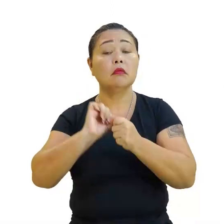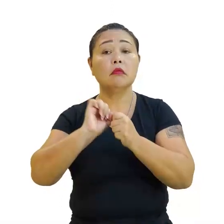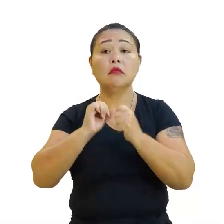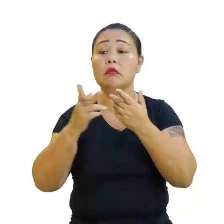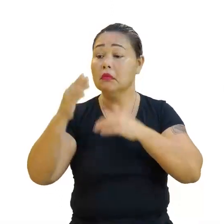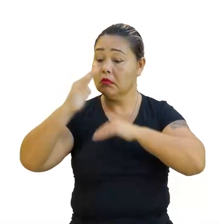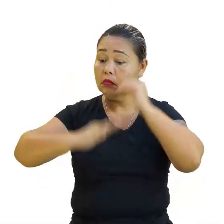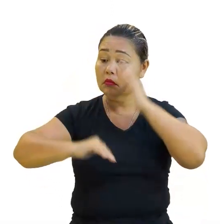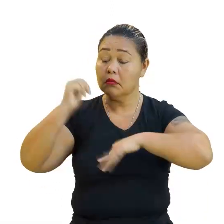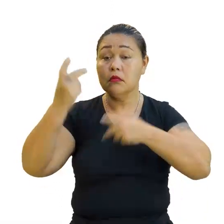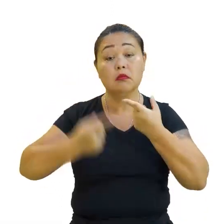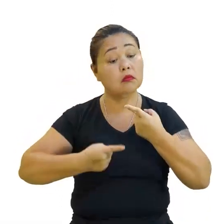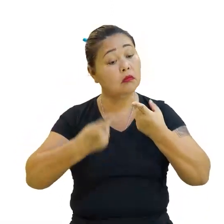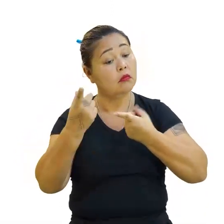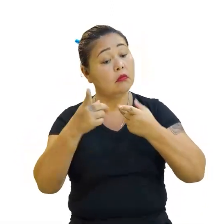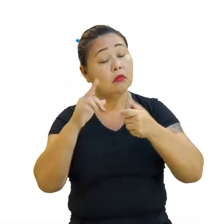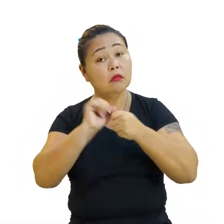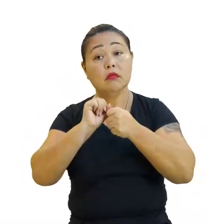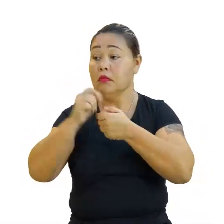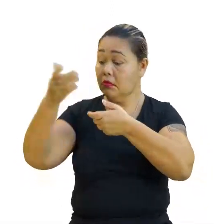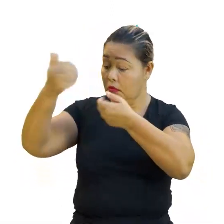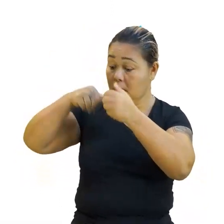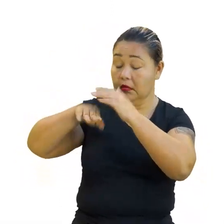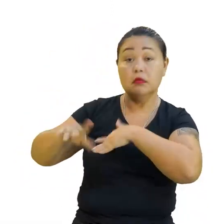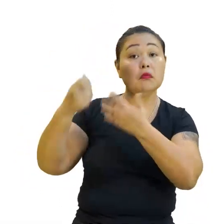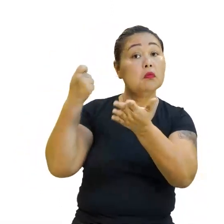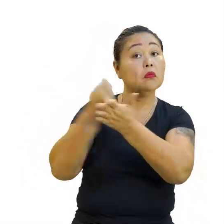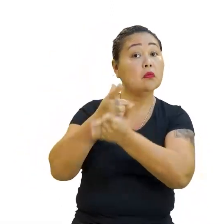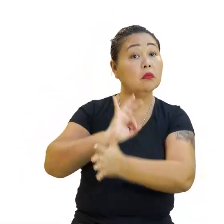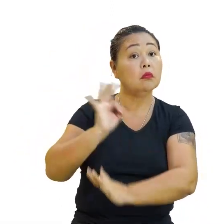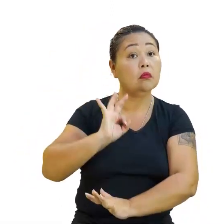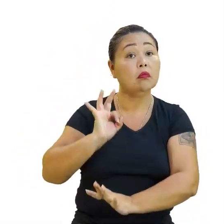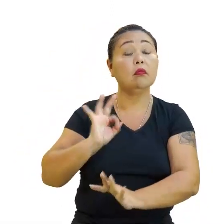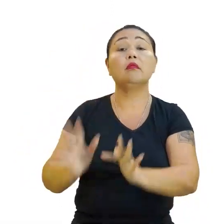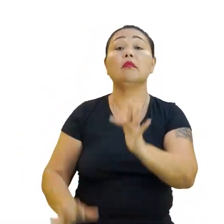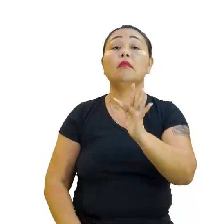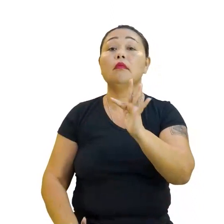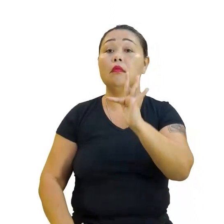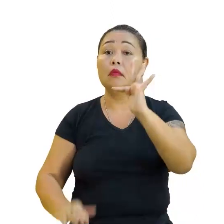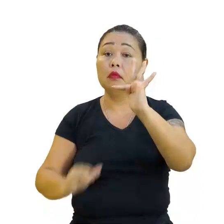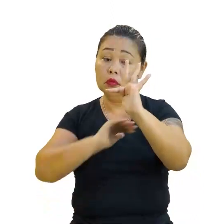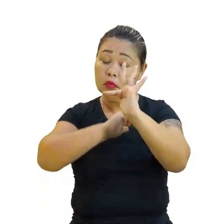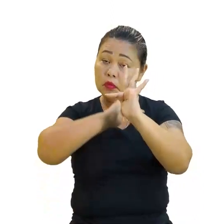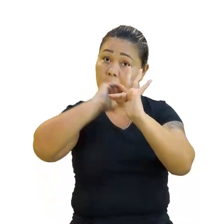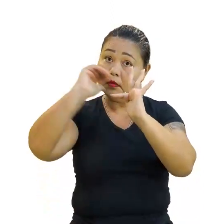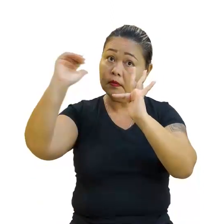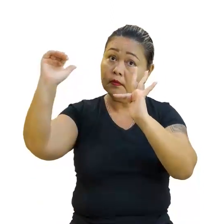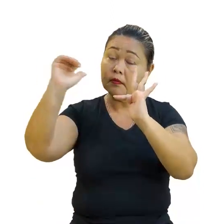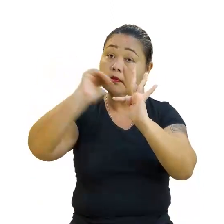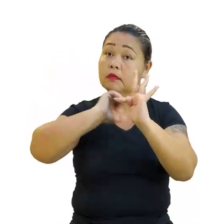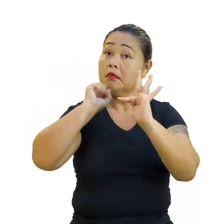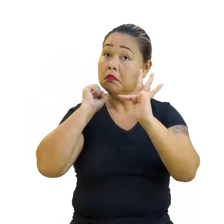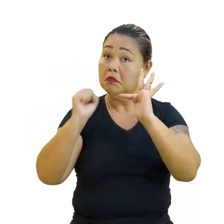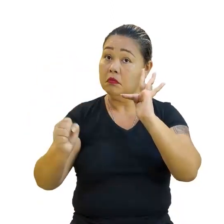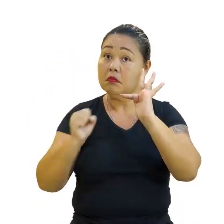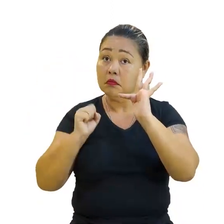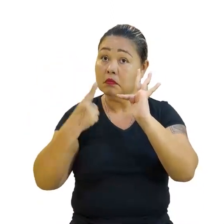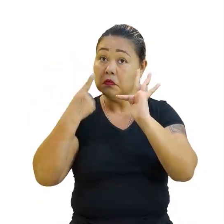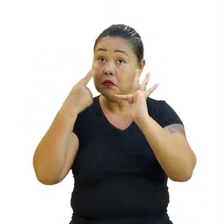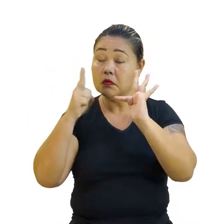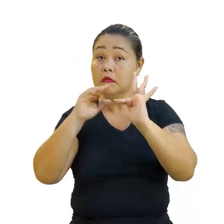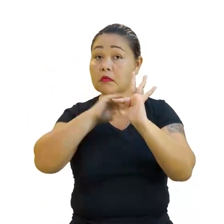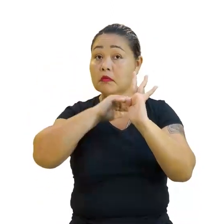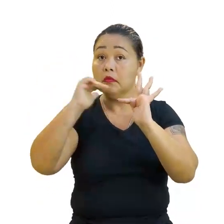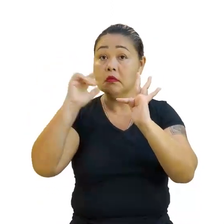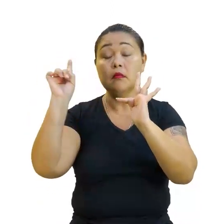as coisas da prateleira e depois guardar de Posso traçar agora o meu gráfico da função? Posso, sim. Pode, né? E aí, em